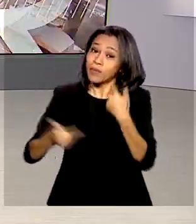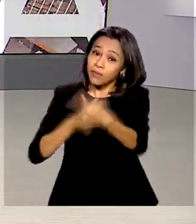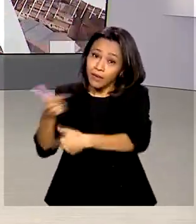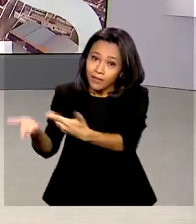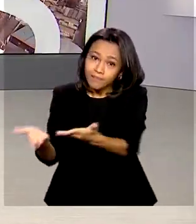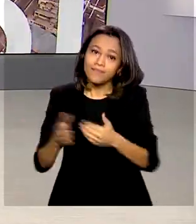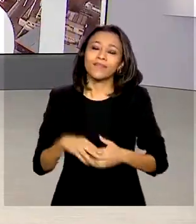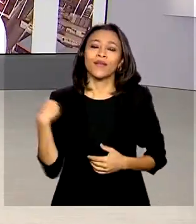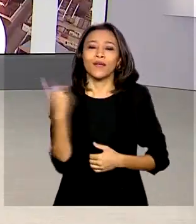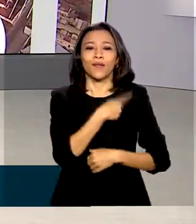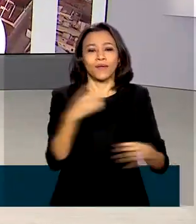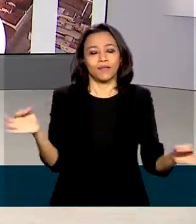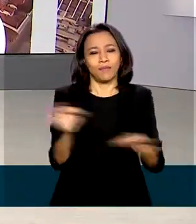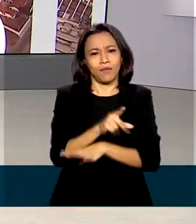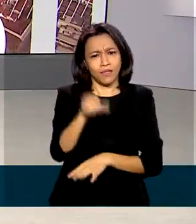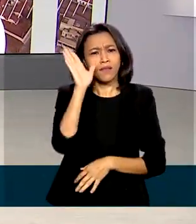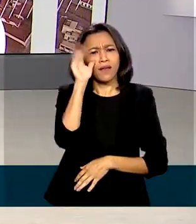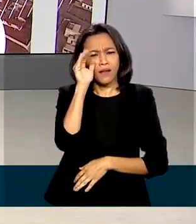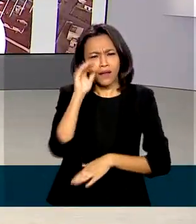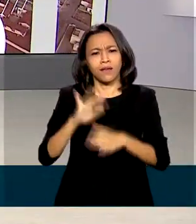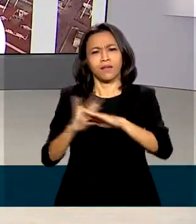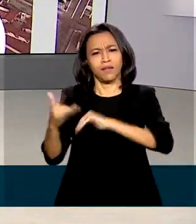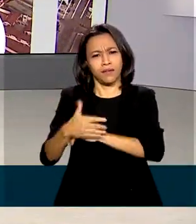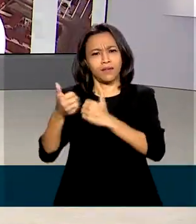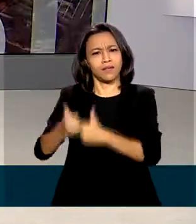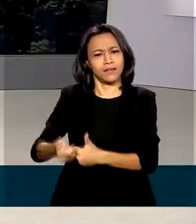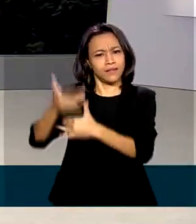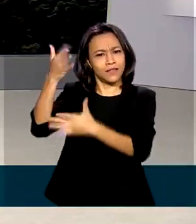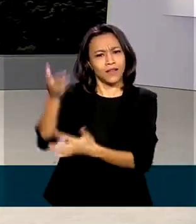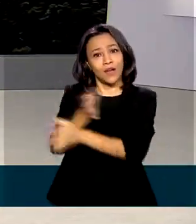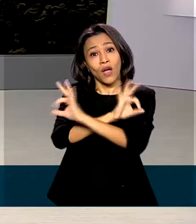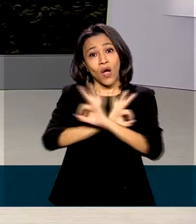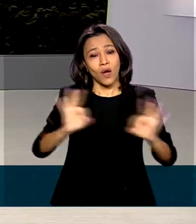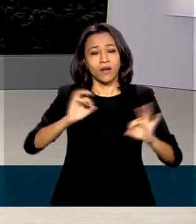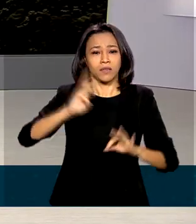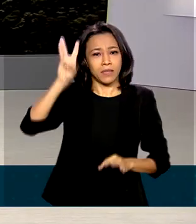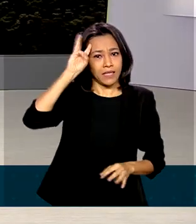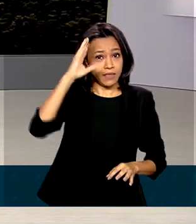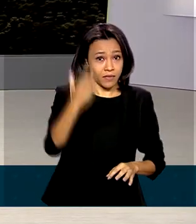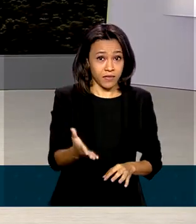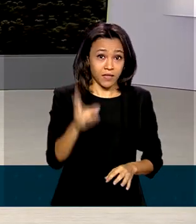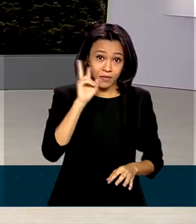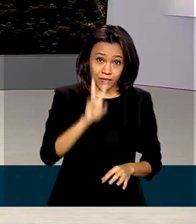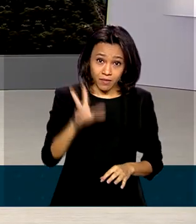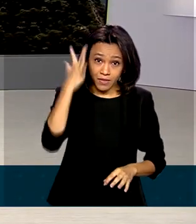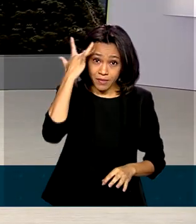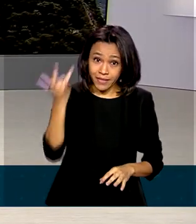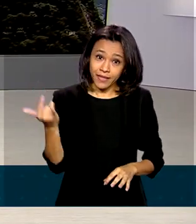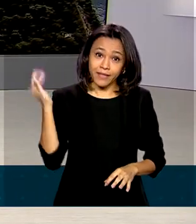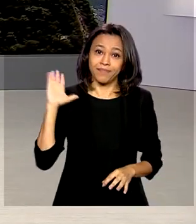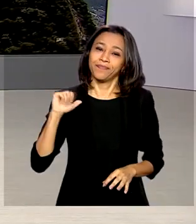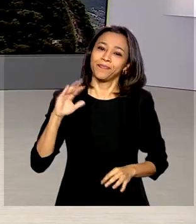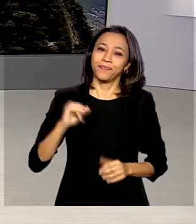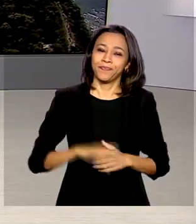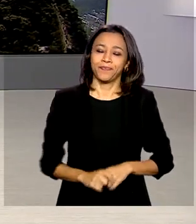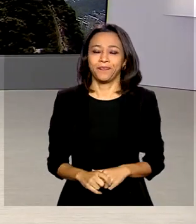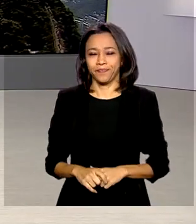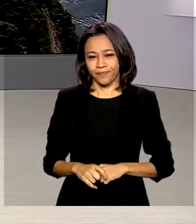Brasil em Dia termina aqui. Nos acompanhe também pelas redes sociais. Uma ótima terça-feira para você. Nos vemos amanhã. Até lá!